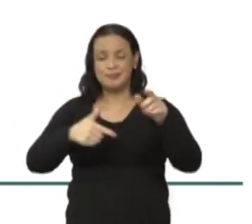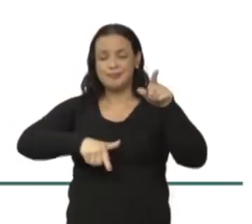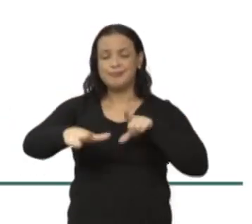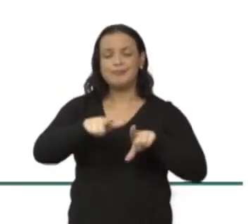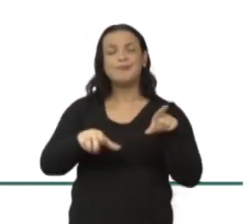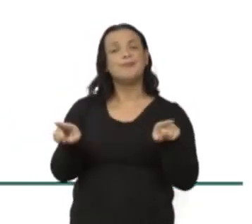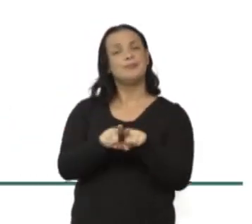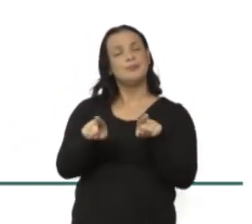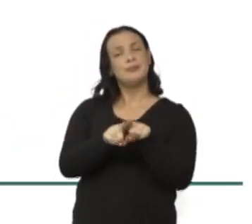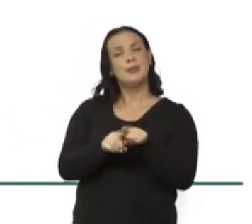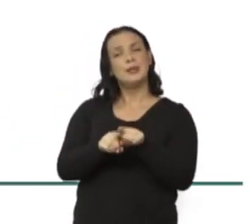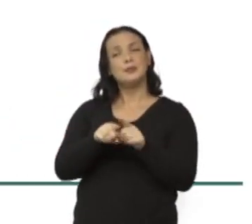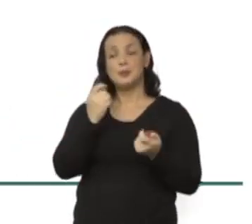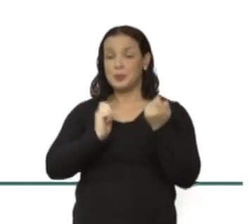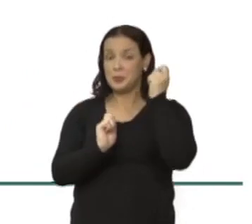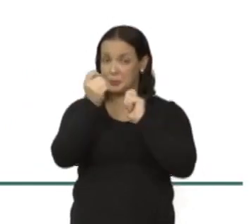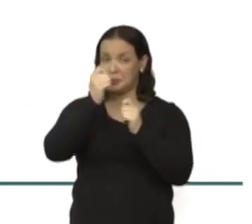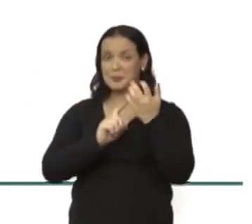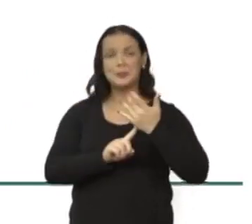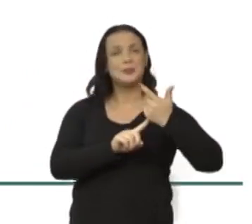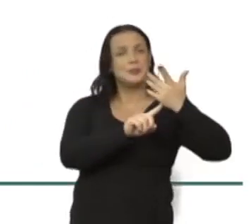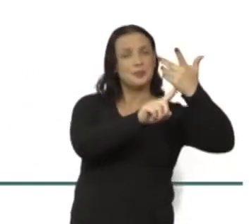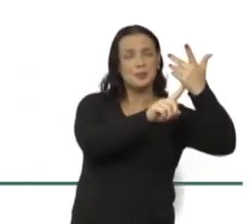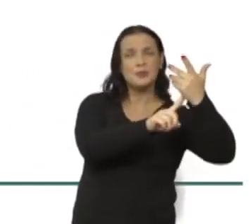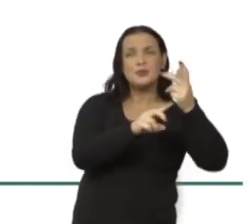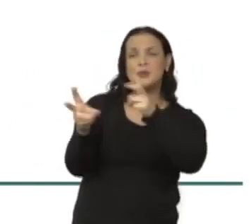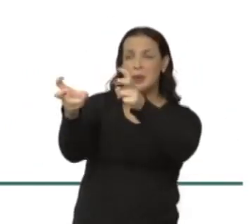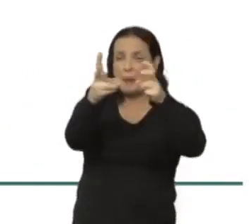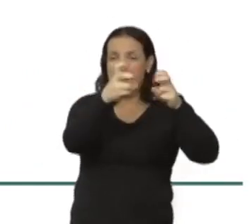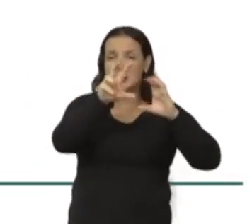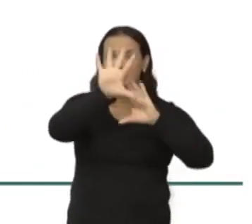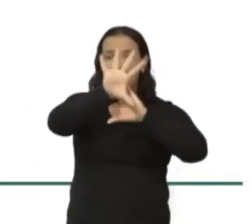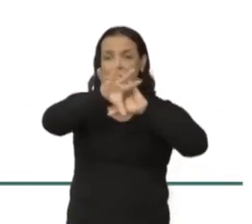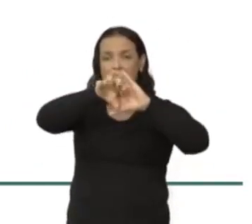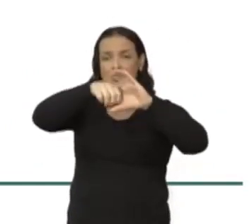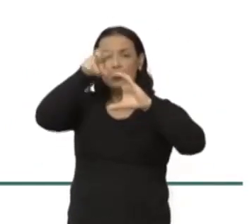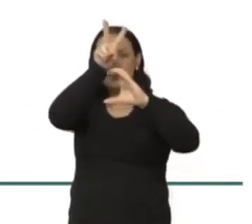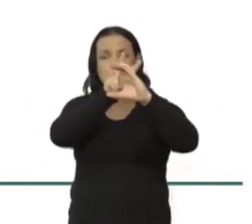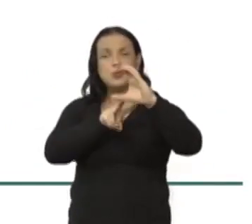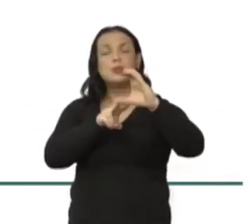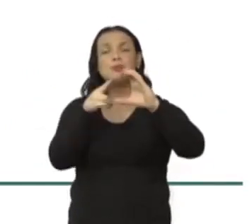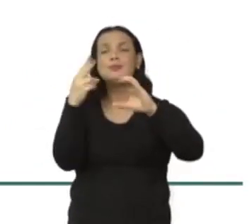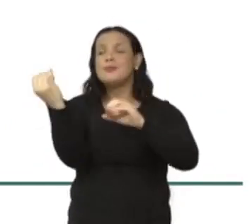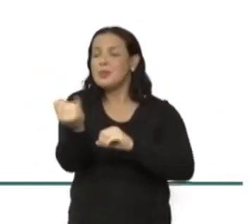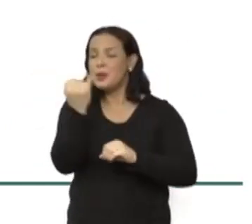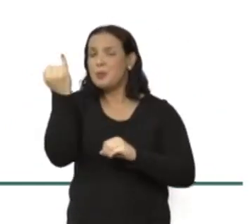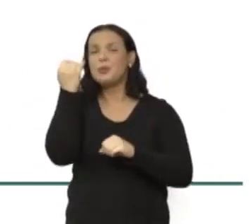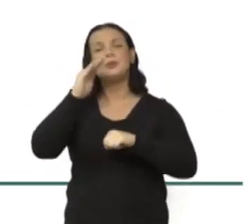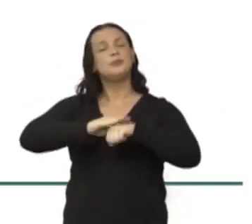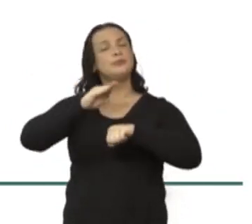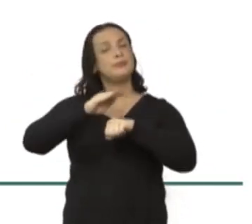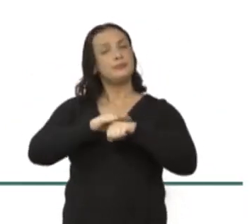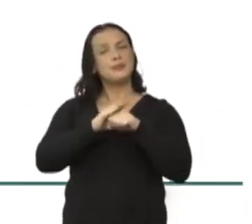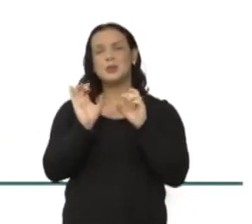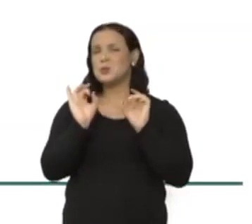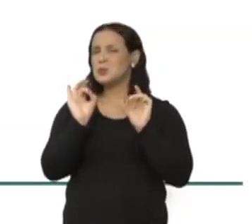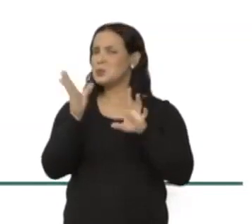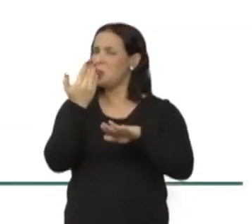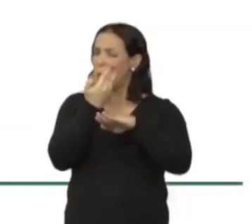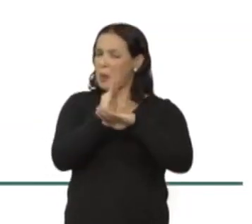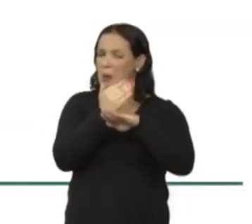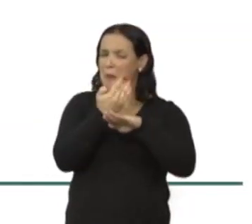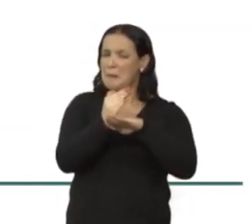para a indústria de tecnologia, olhando para o audiovisual, é sempre importante a gente fazer não só o exercício de